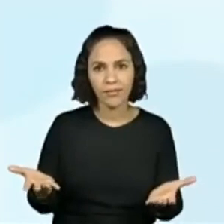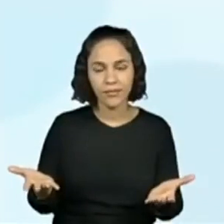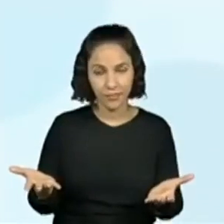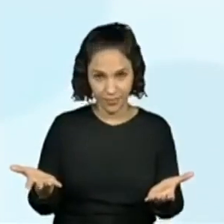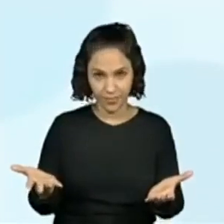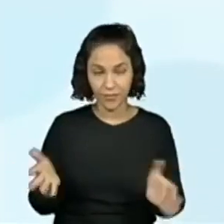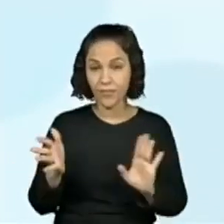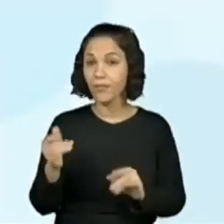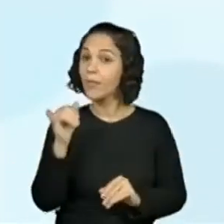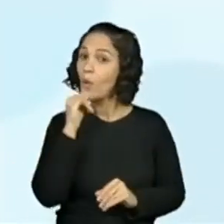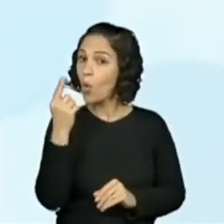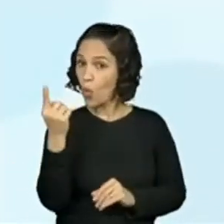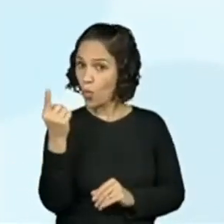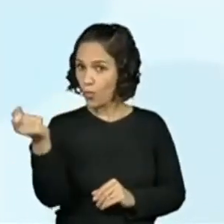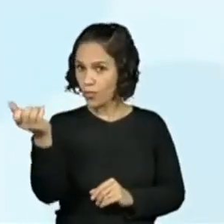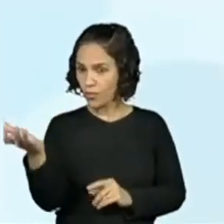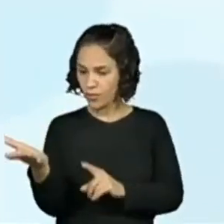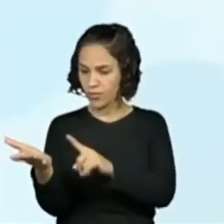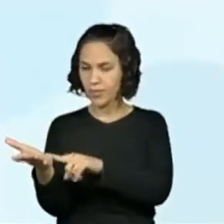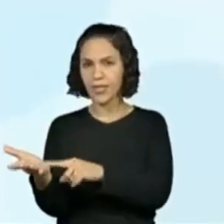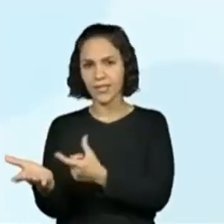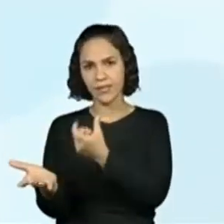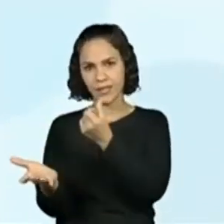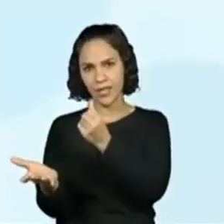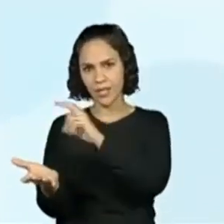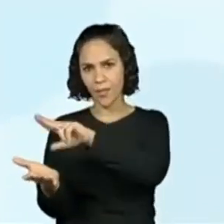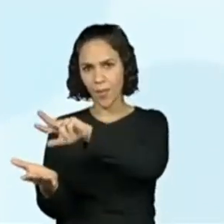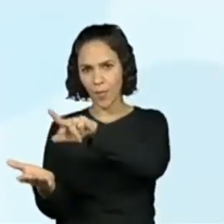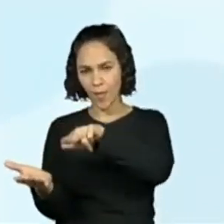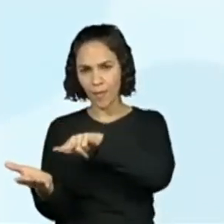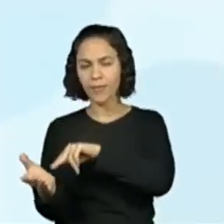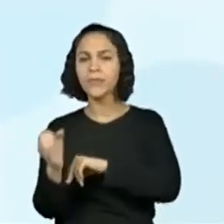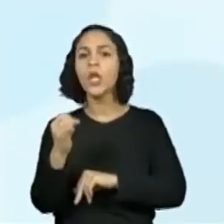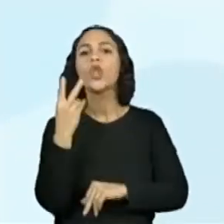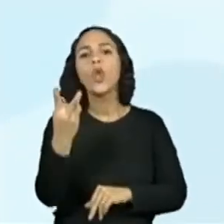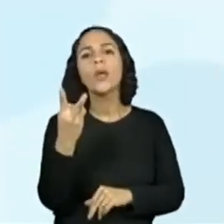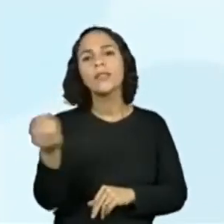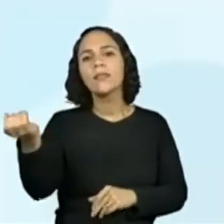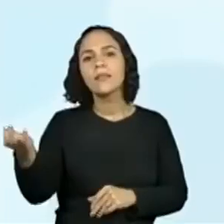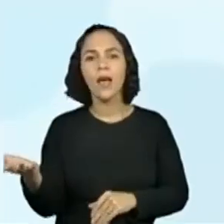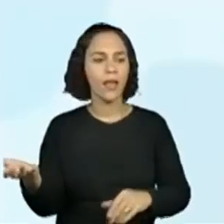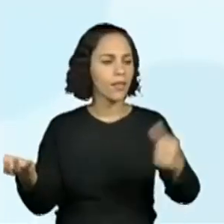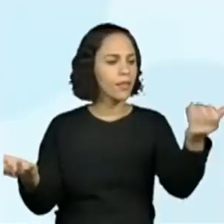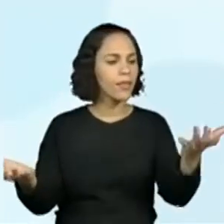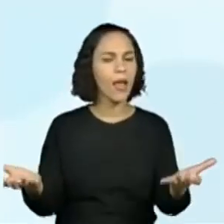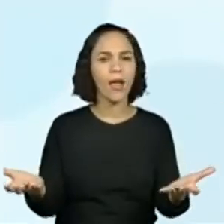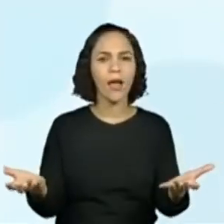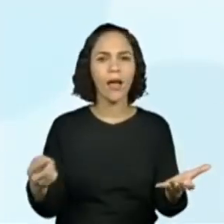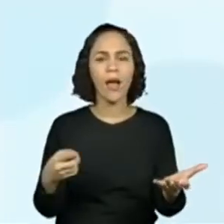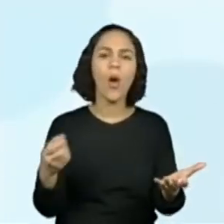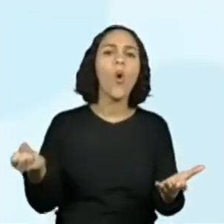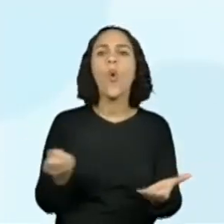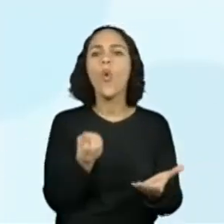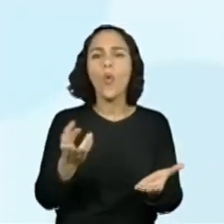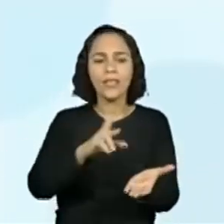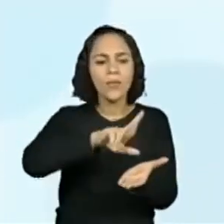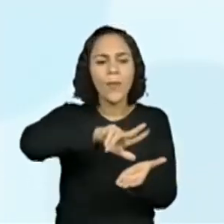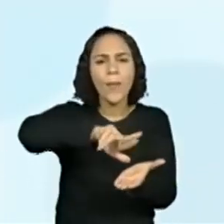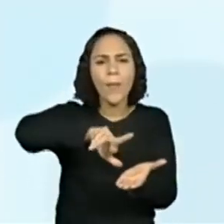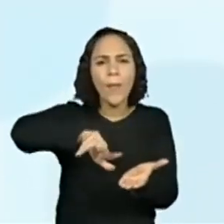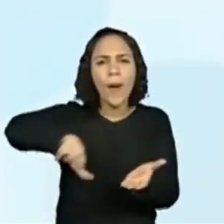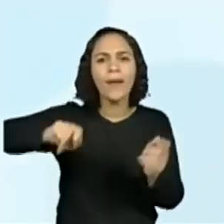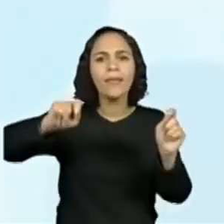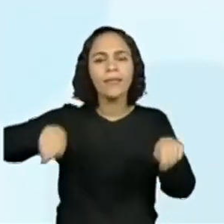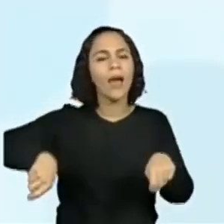de um dado, eu tenho seis possibilidades. E no lançamento de dois dados, quantas possibilidades será